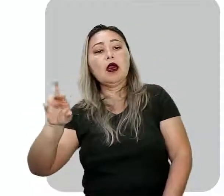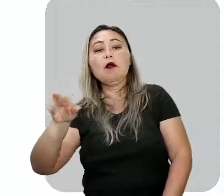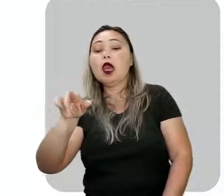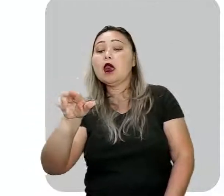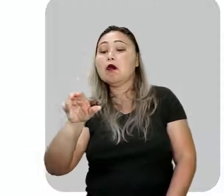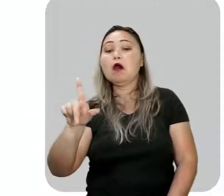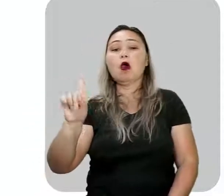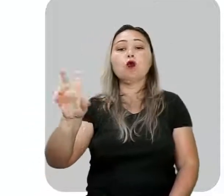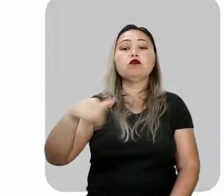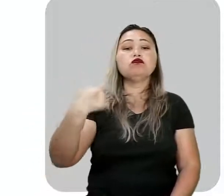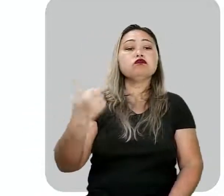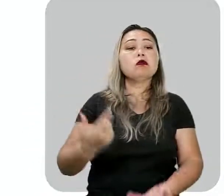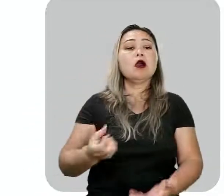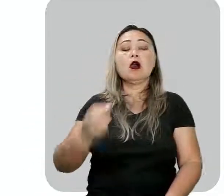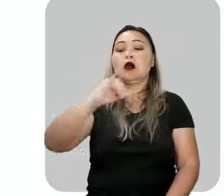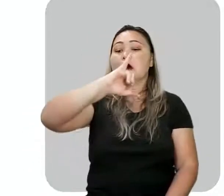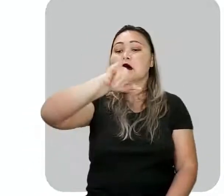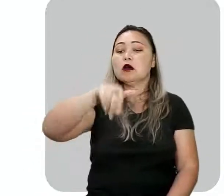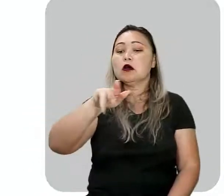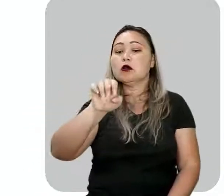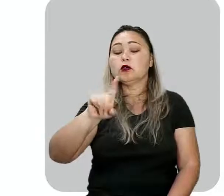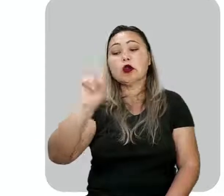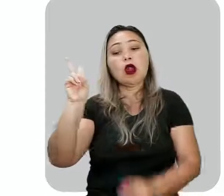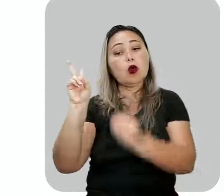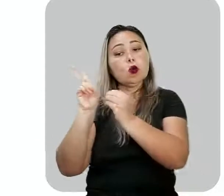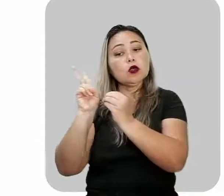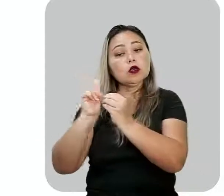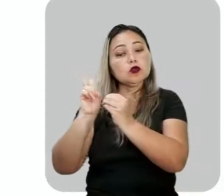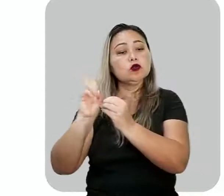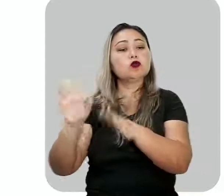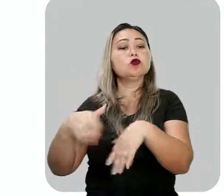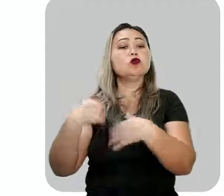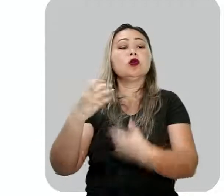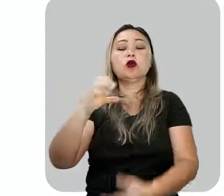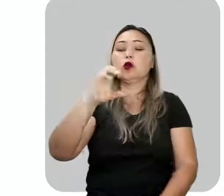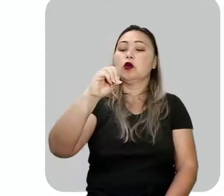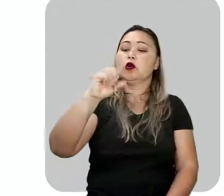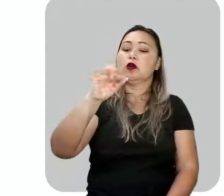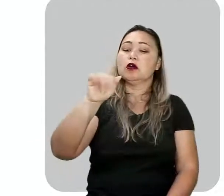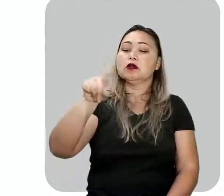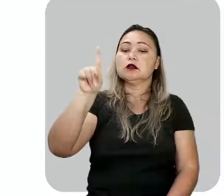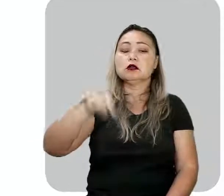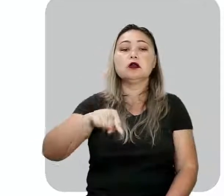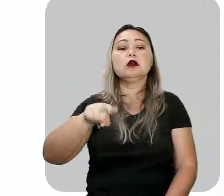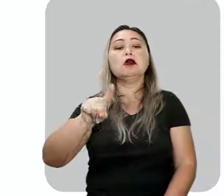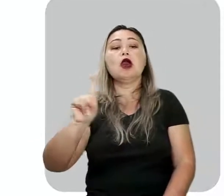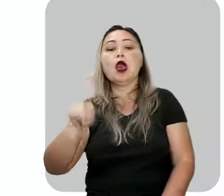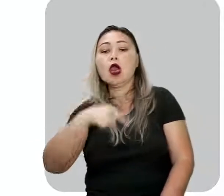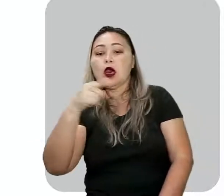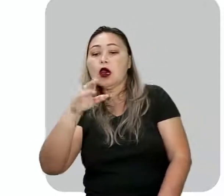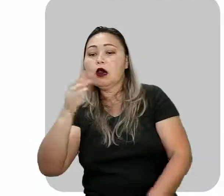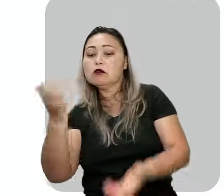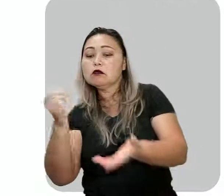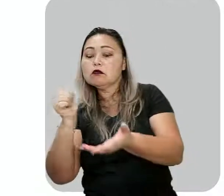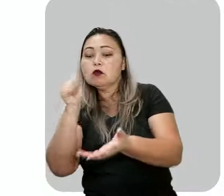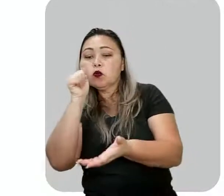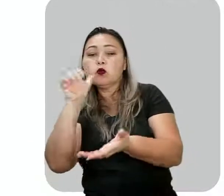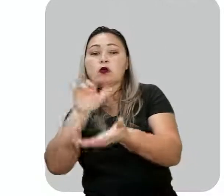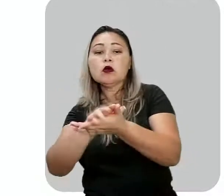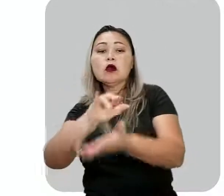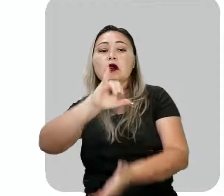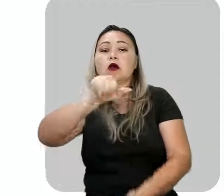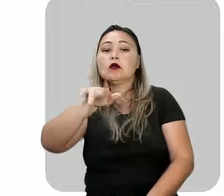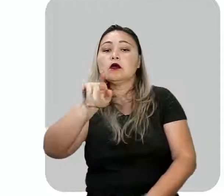irmão de Macunaíma que representa a figura do índio. Sofará, mulher de Jigê que brinca com